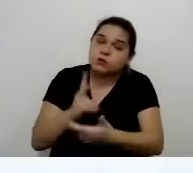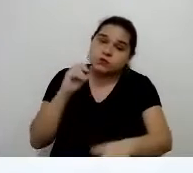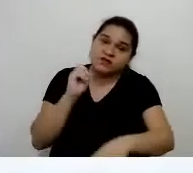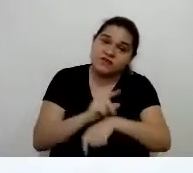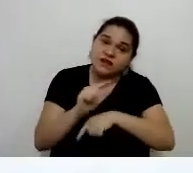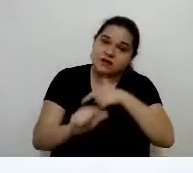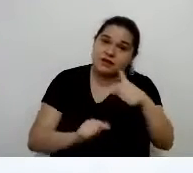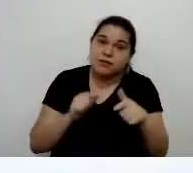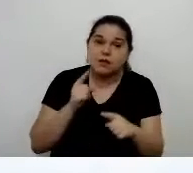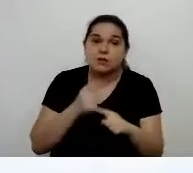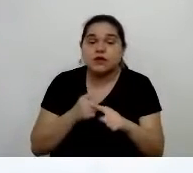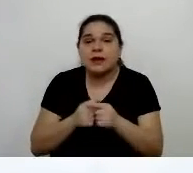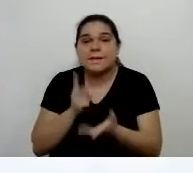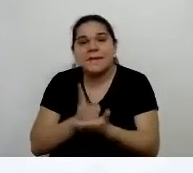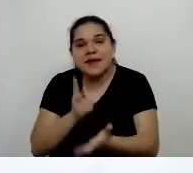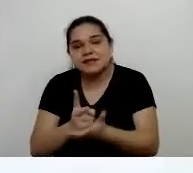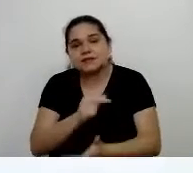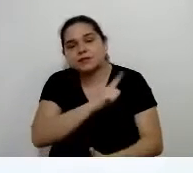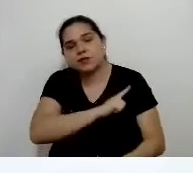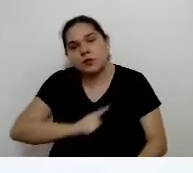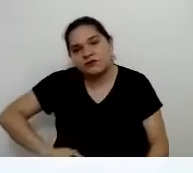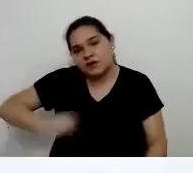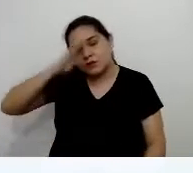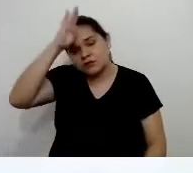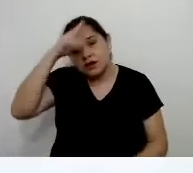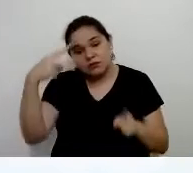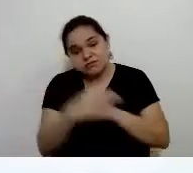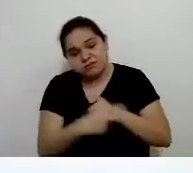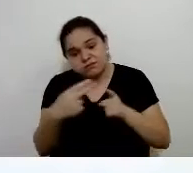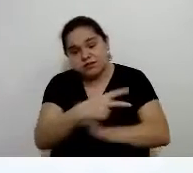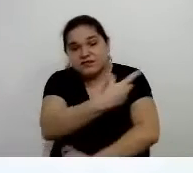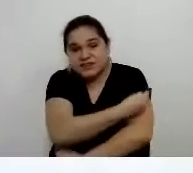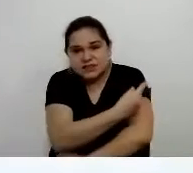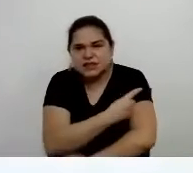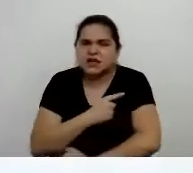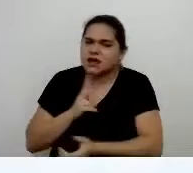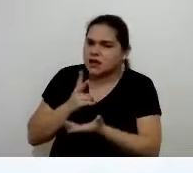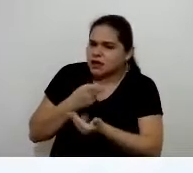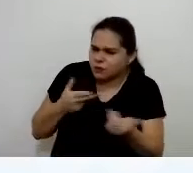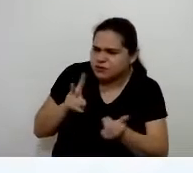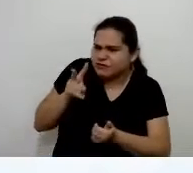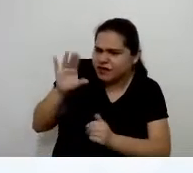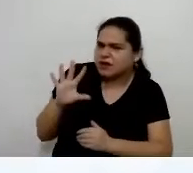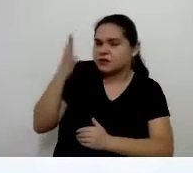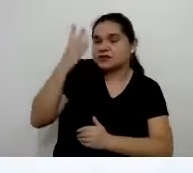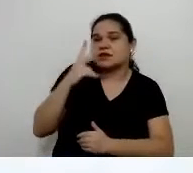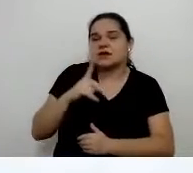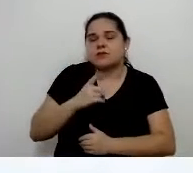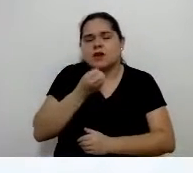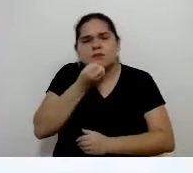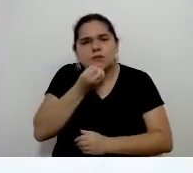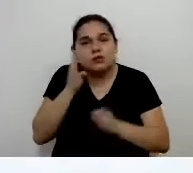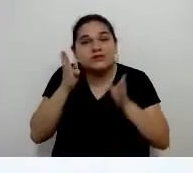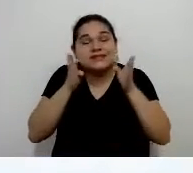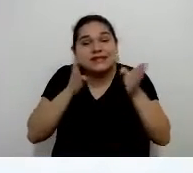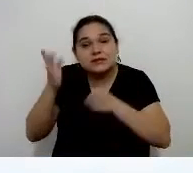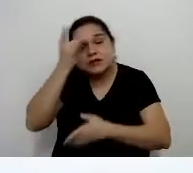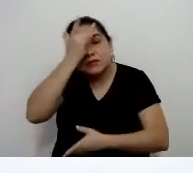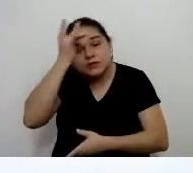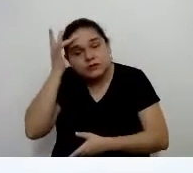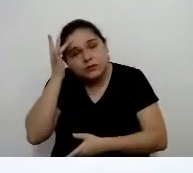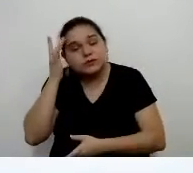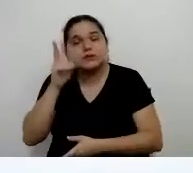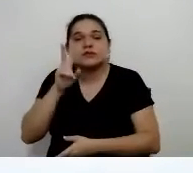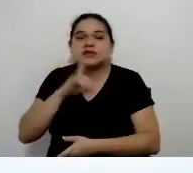por mais que o governo boicotou a vacina, as coisas estão andando, e acreditamos que, pelo bom senso, ainda